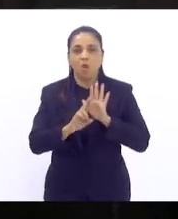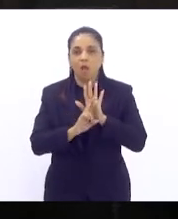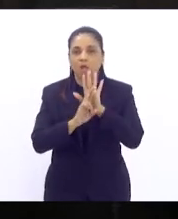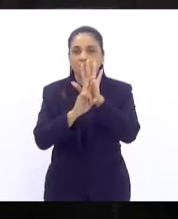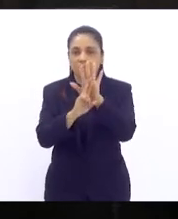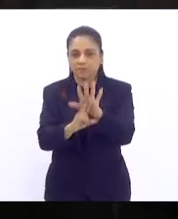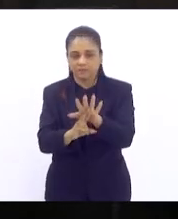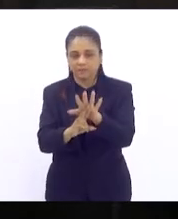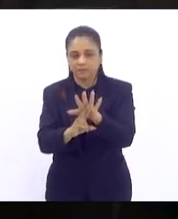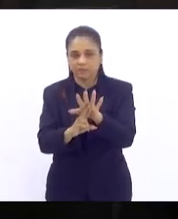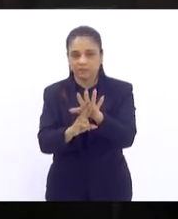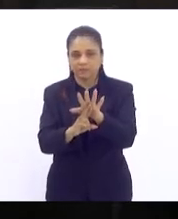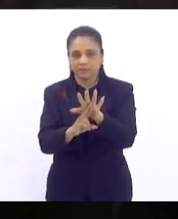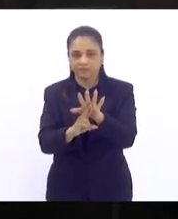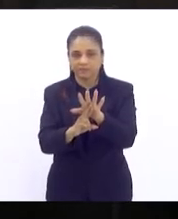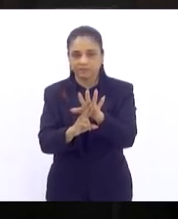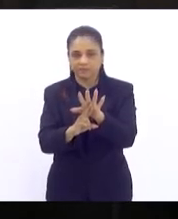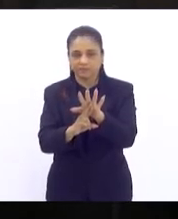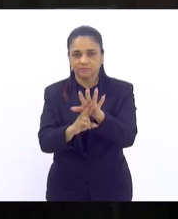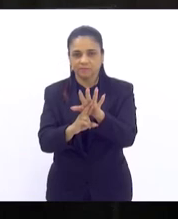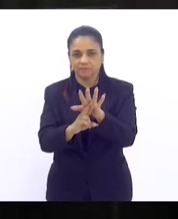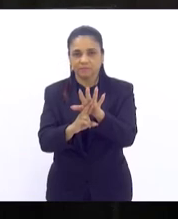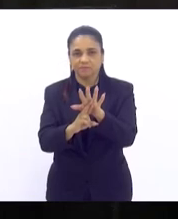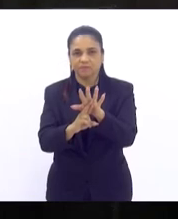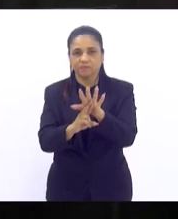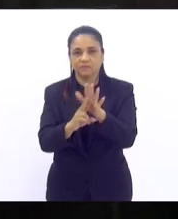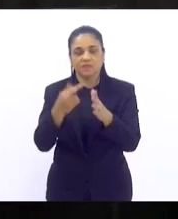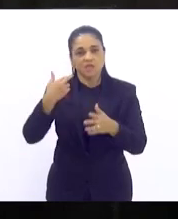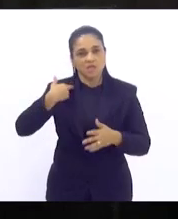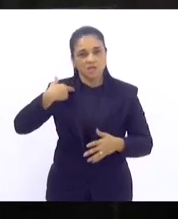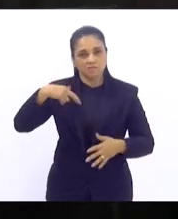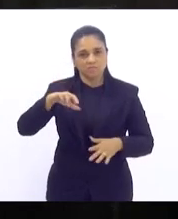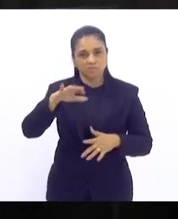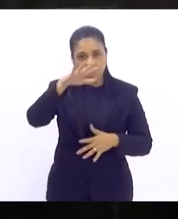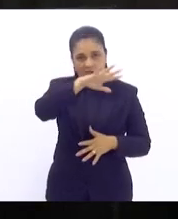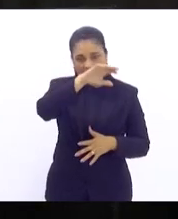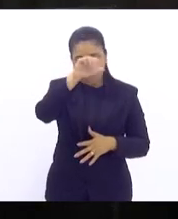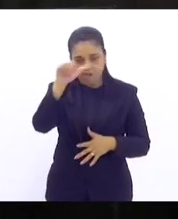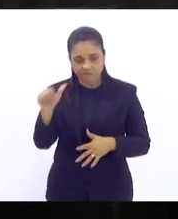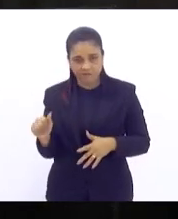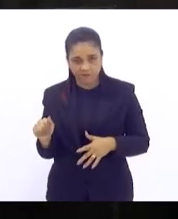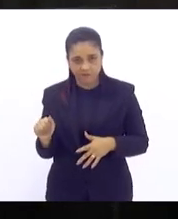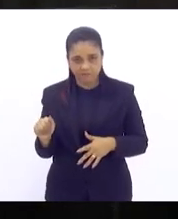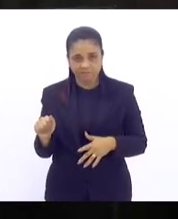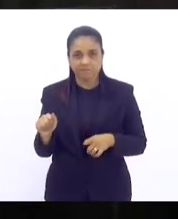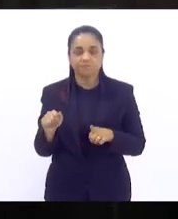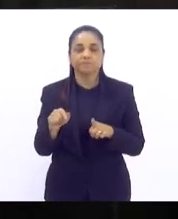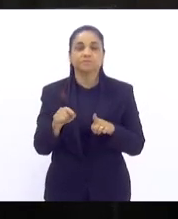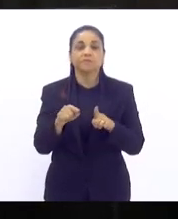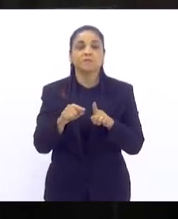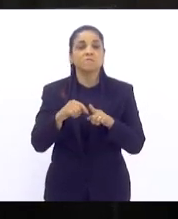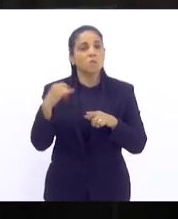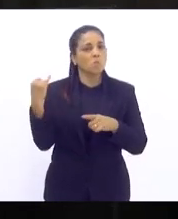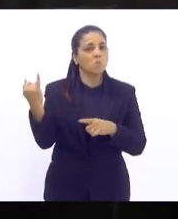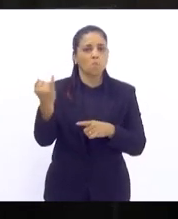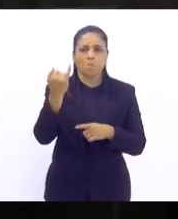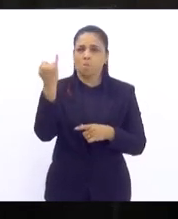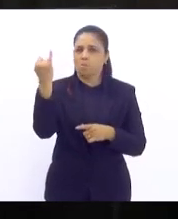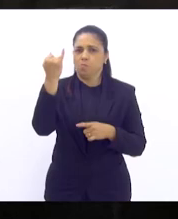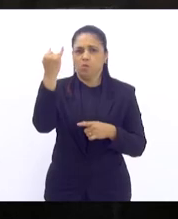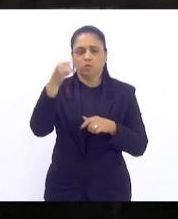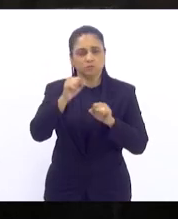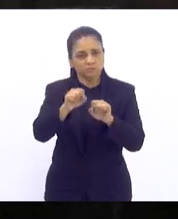representantes das religiões matrizes africanas foi uma importante audiência